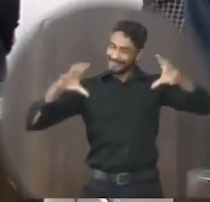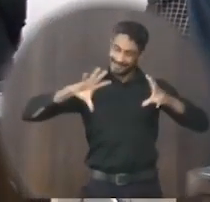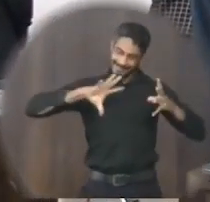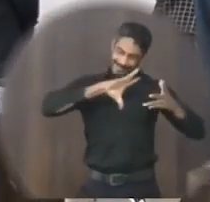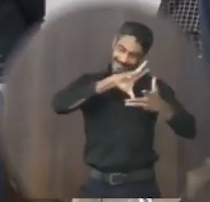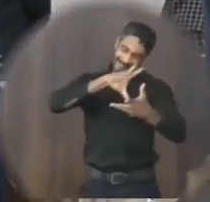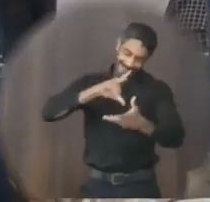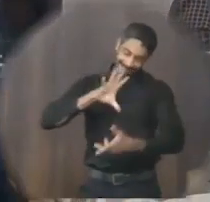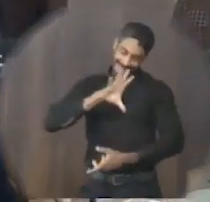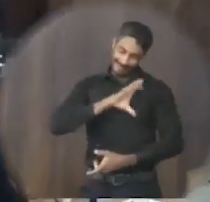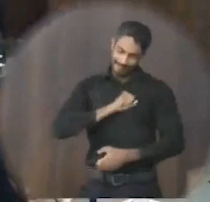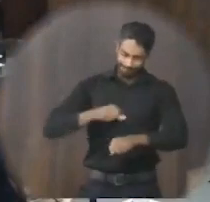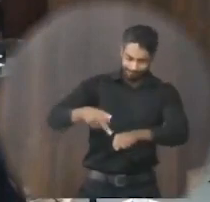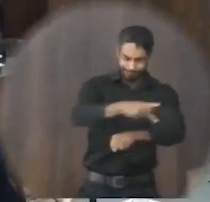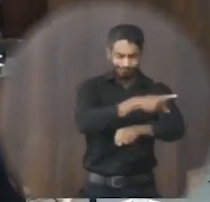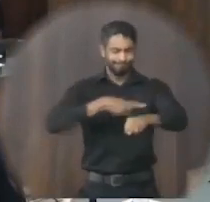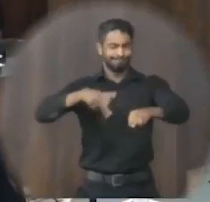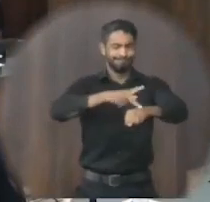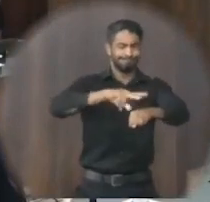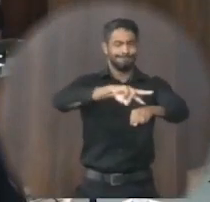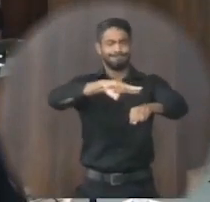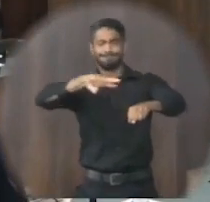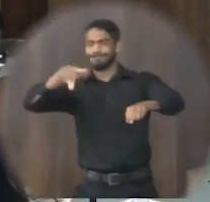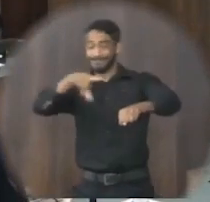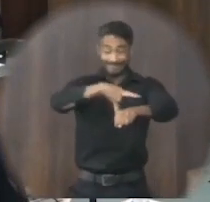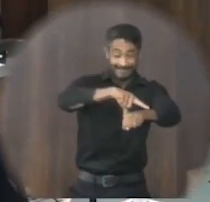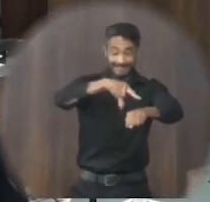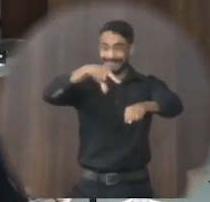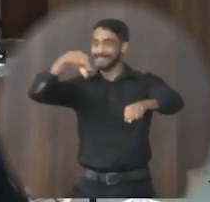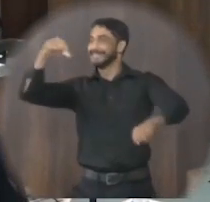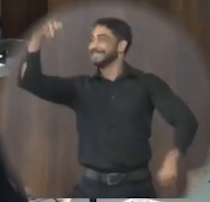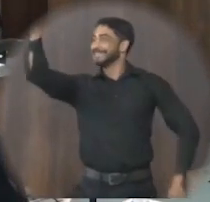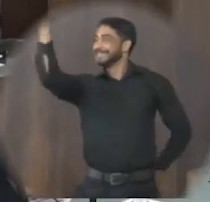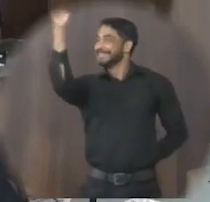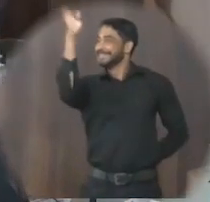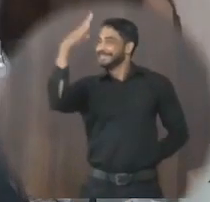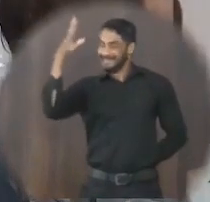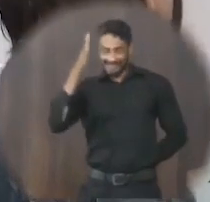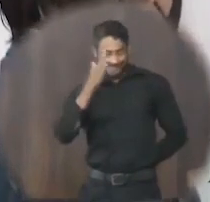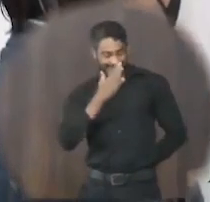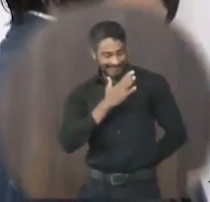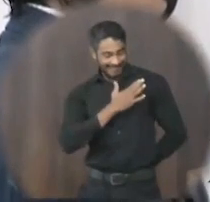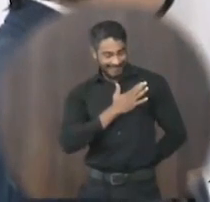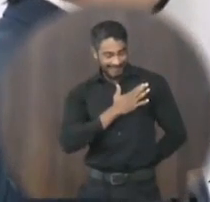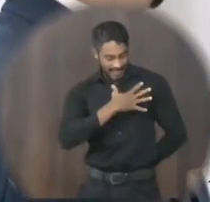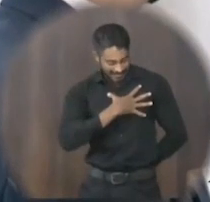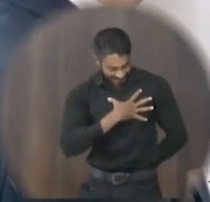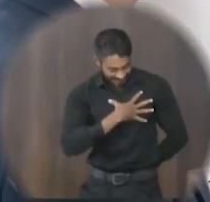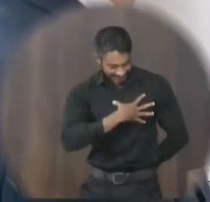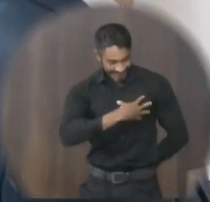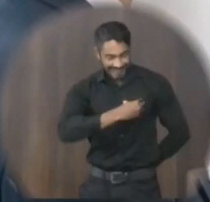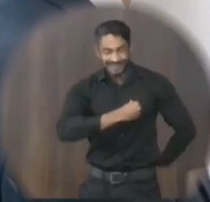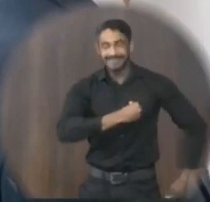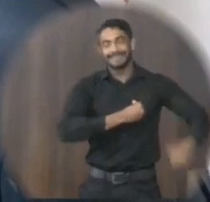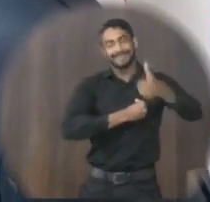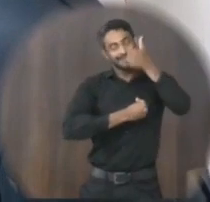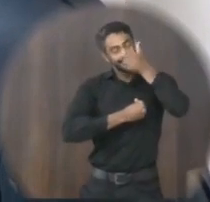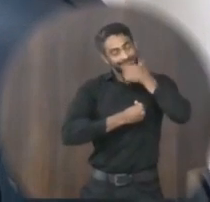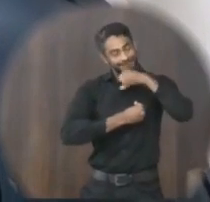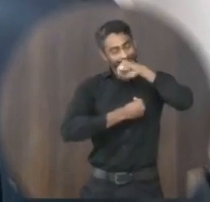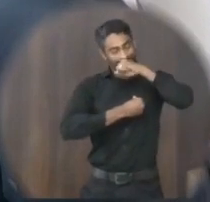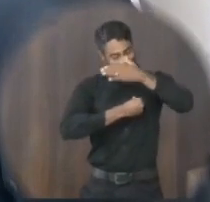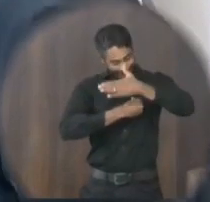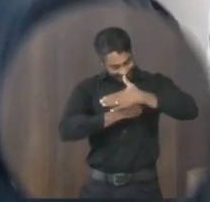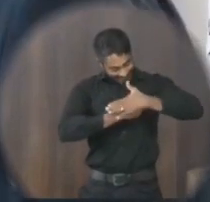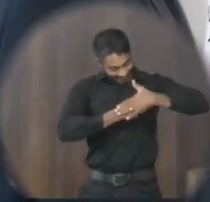É a grandeza grandeza Entre outras linhas O Brasil A pátria amada Nos filhos Deixe